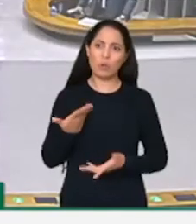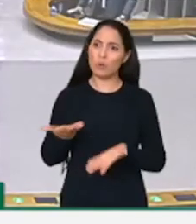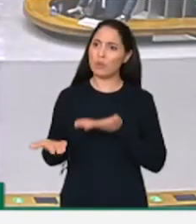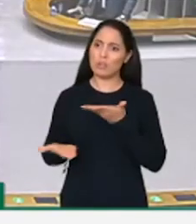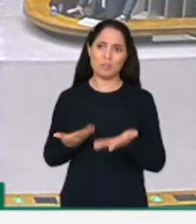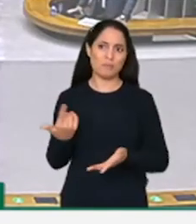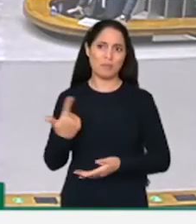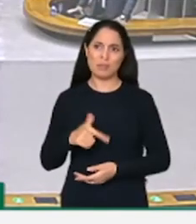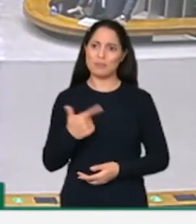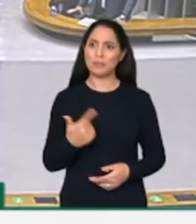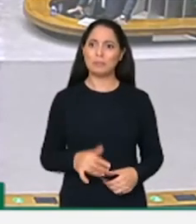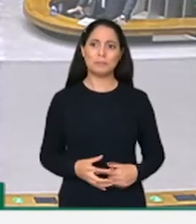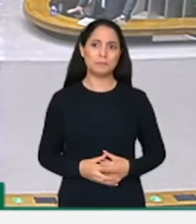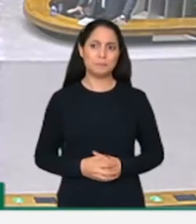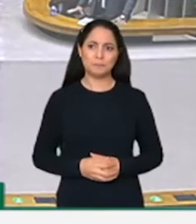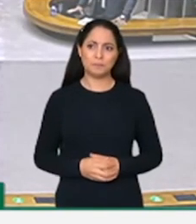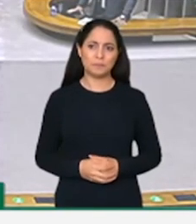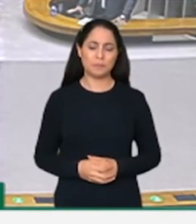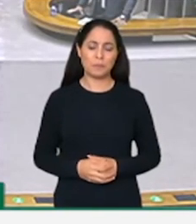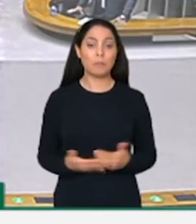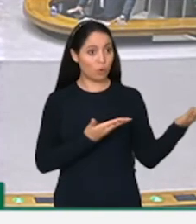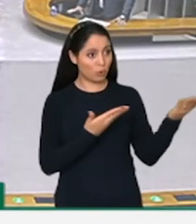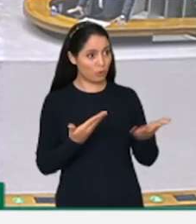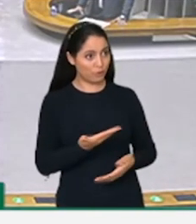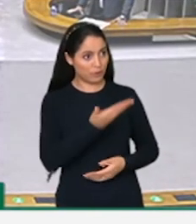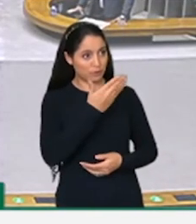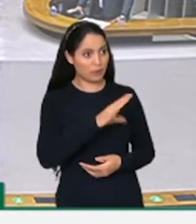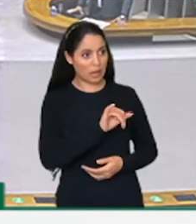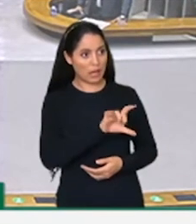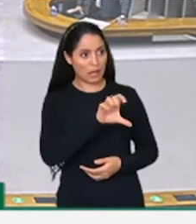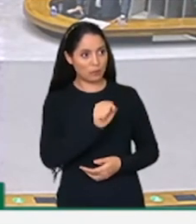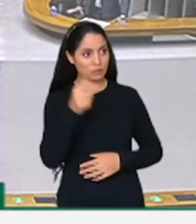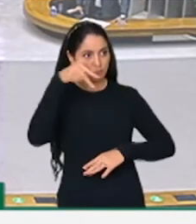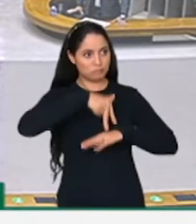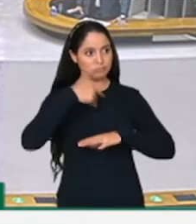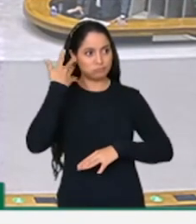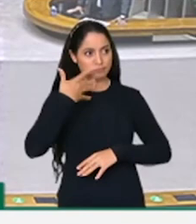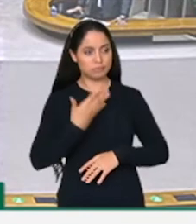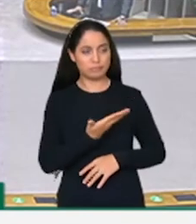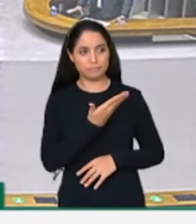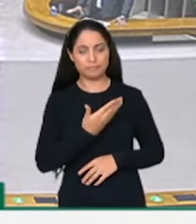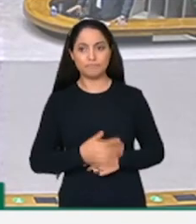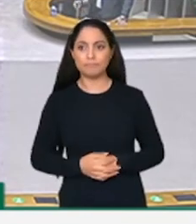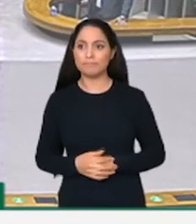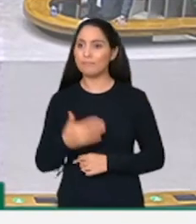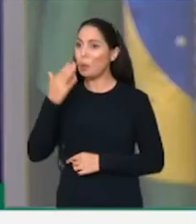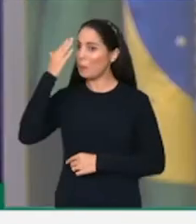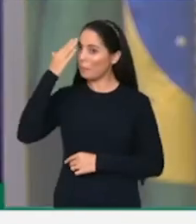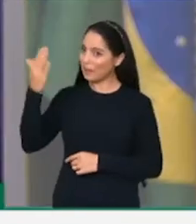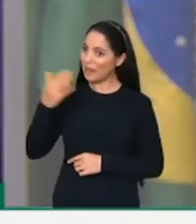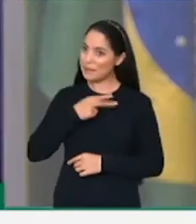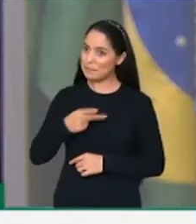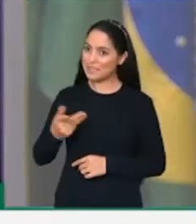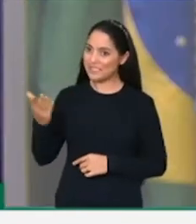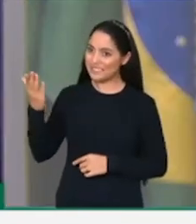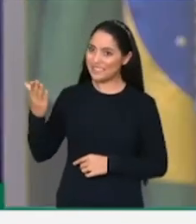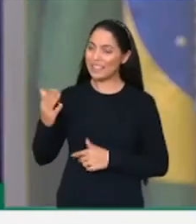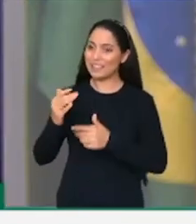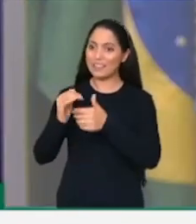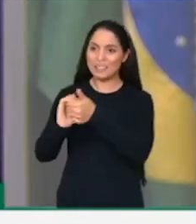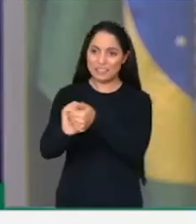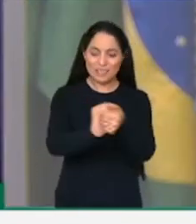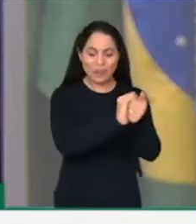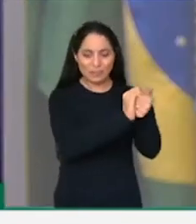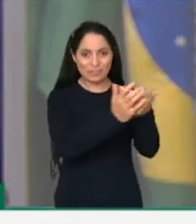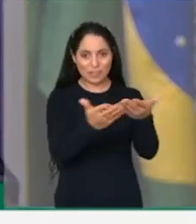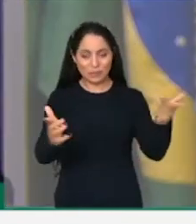Convido a fazer uso da palavra da tribuna do deputado Carlos Jortinho. Obrigado, senhor presidente. Queria de saudar a todos que nos acompanham através da